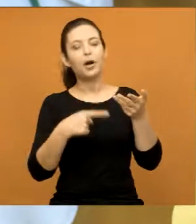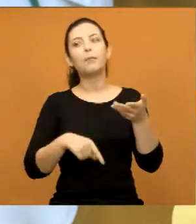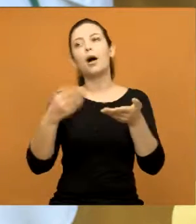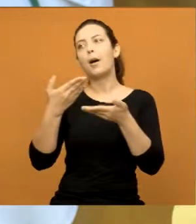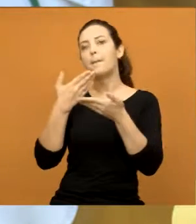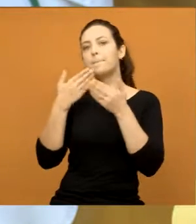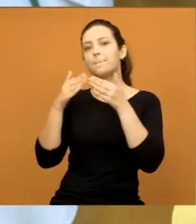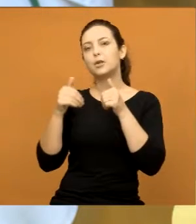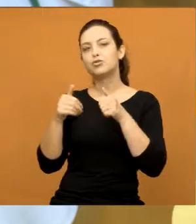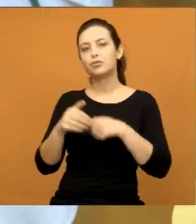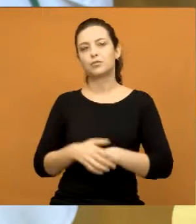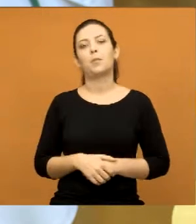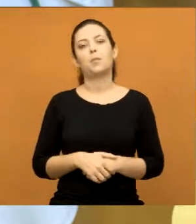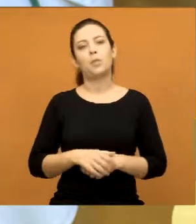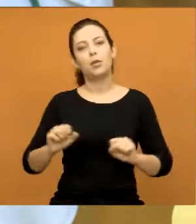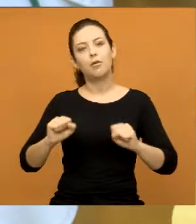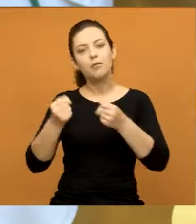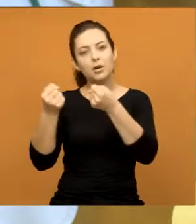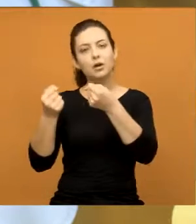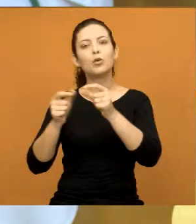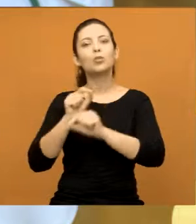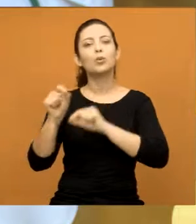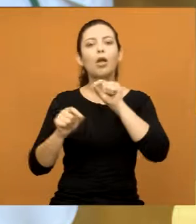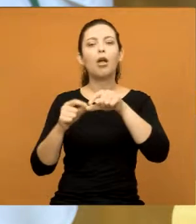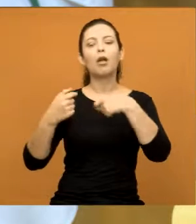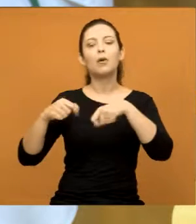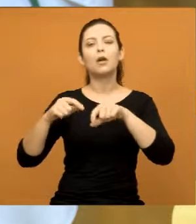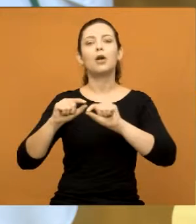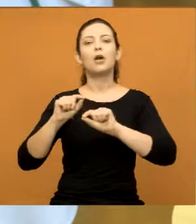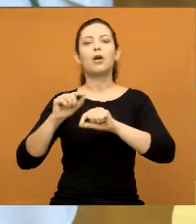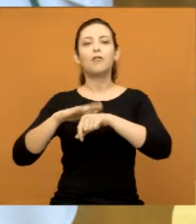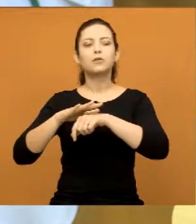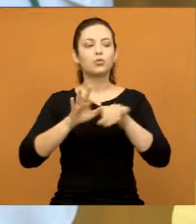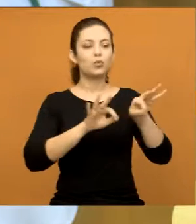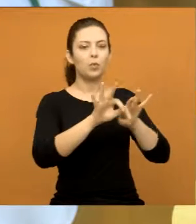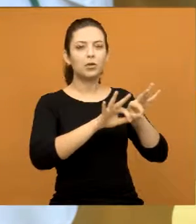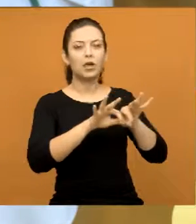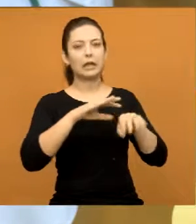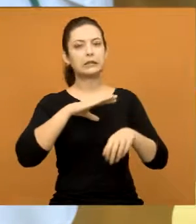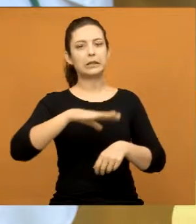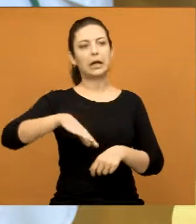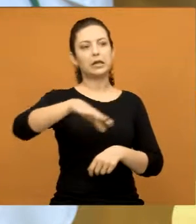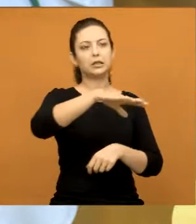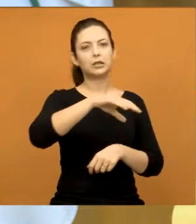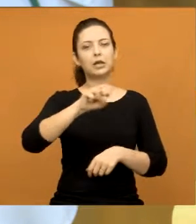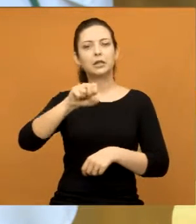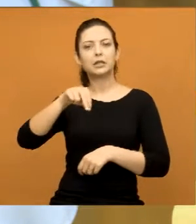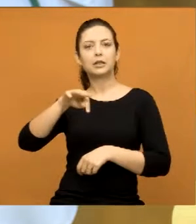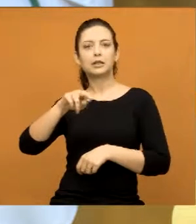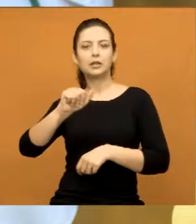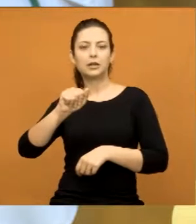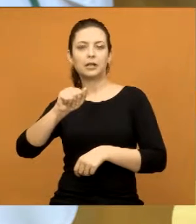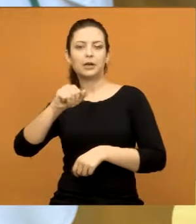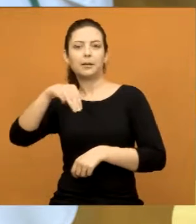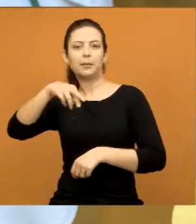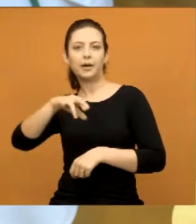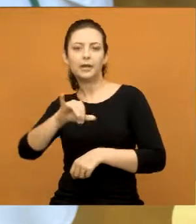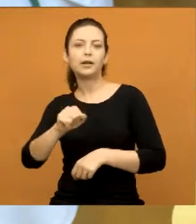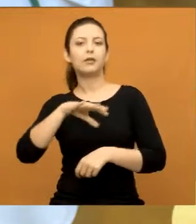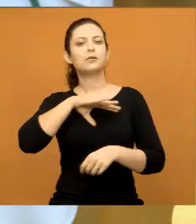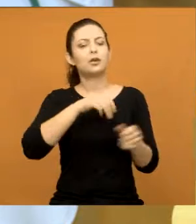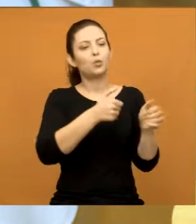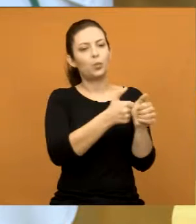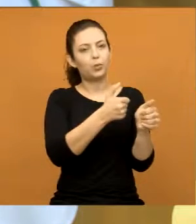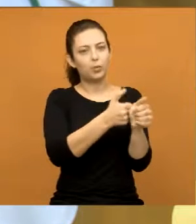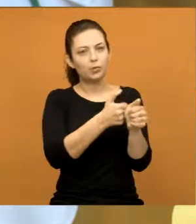pedido reforçado para que a gente possa fazer a manutenção da cidade, porque acho que o Jardim Santa Maria é um bairro central,